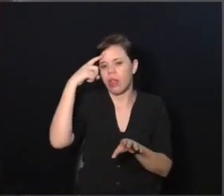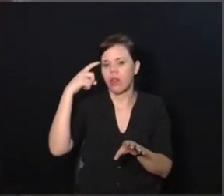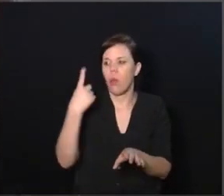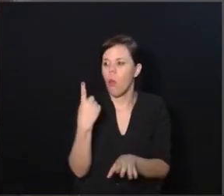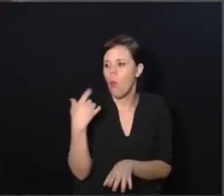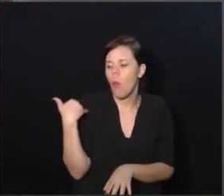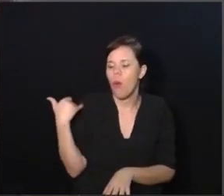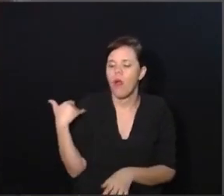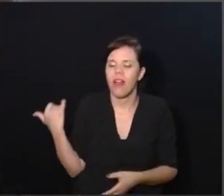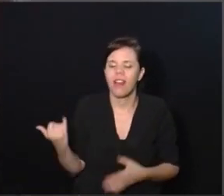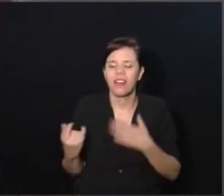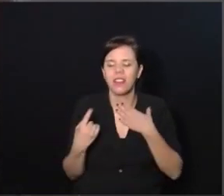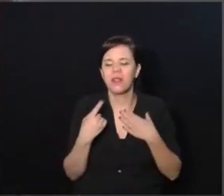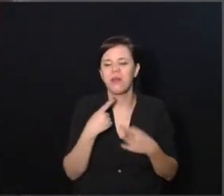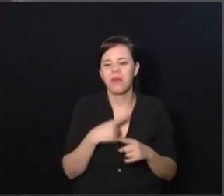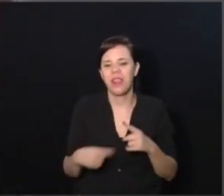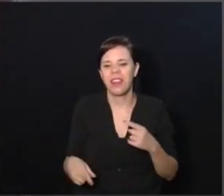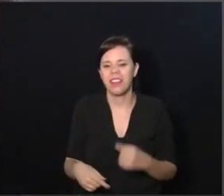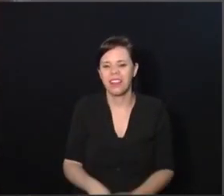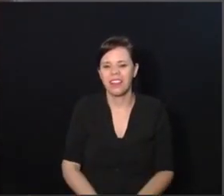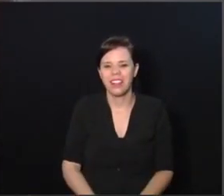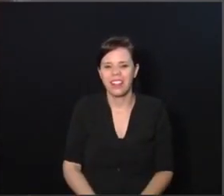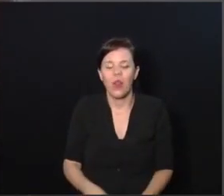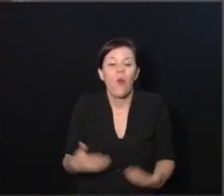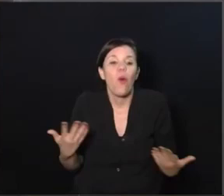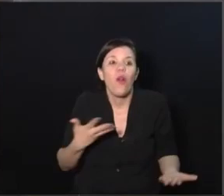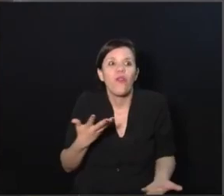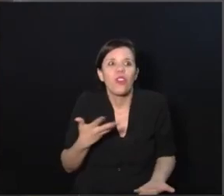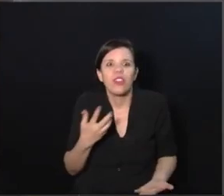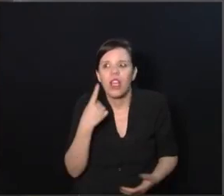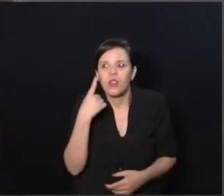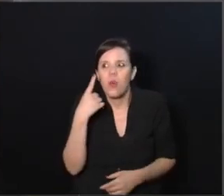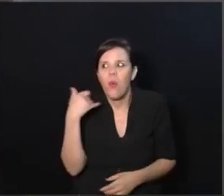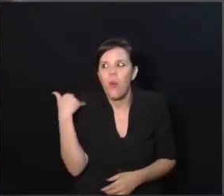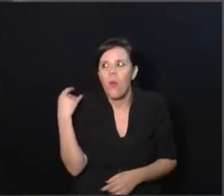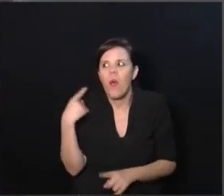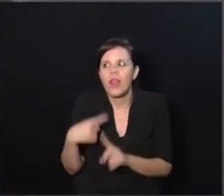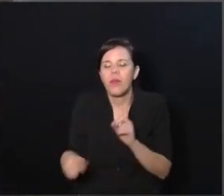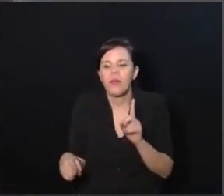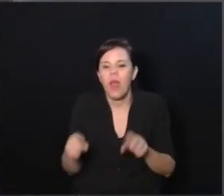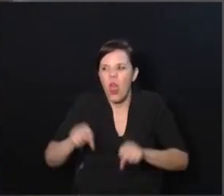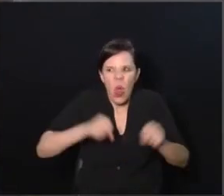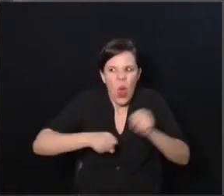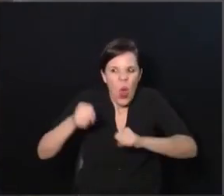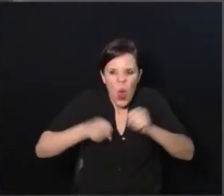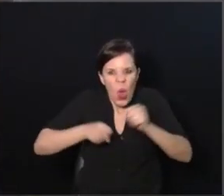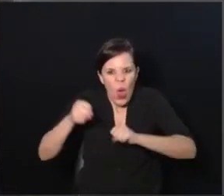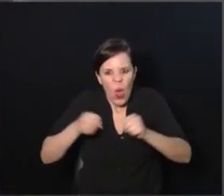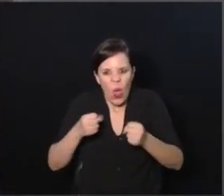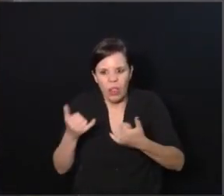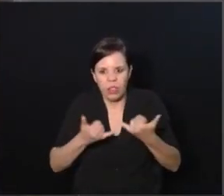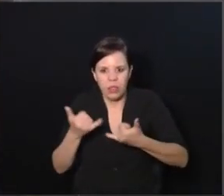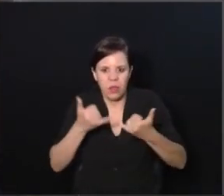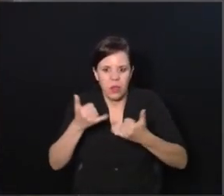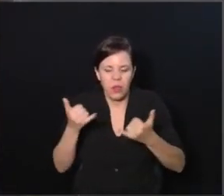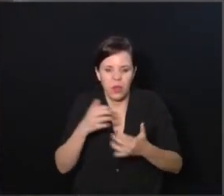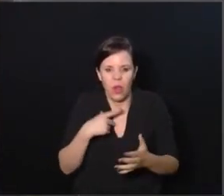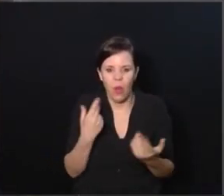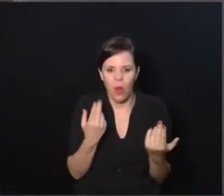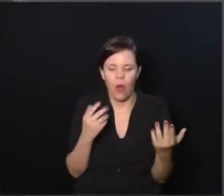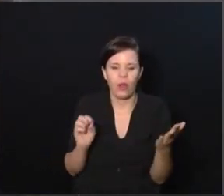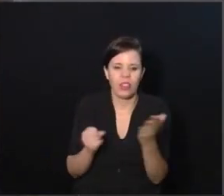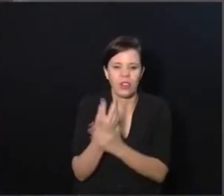ano de idade, um ano e meio. Qual a velocidade que uma criança de um ano e meio vai conseguir pegar no velotrol para poder se acidentar na parede igual aconteceu comigo?